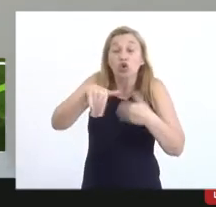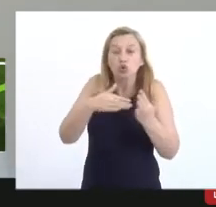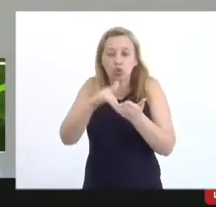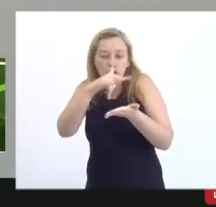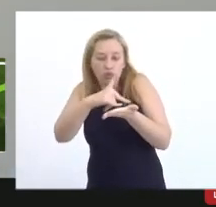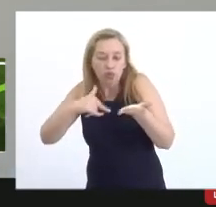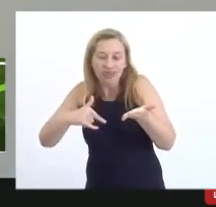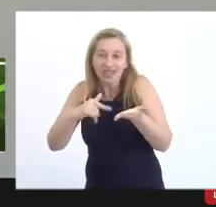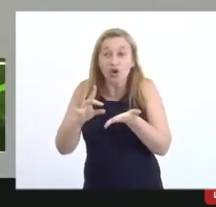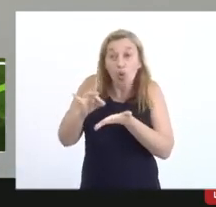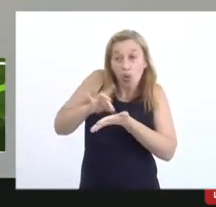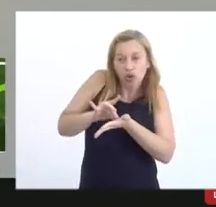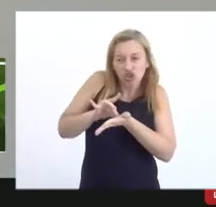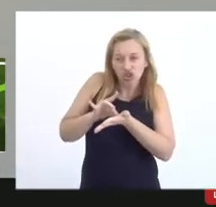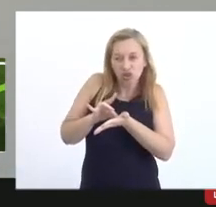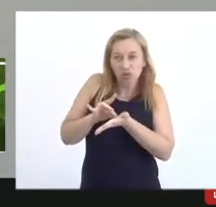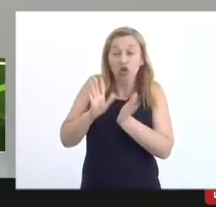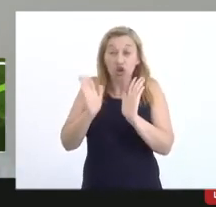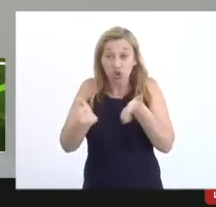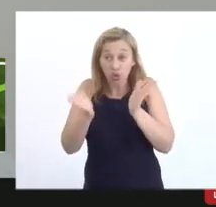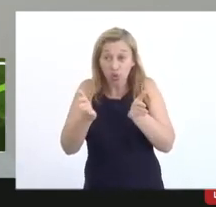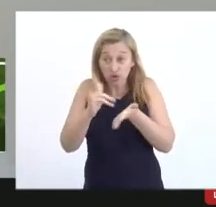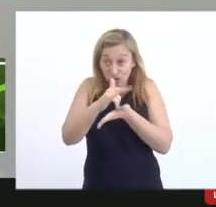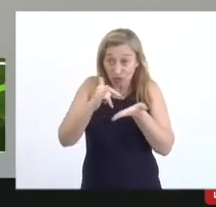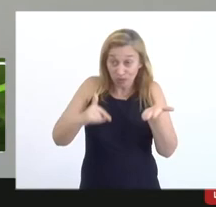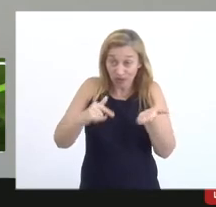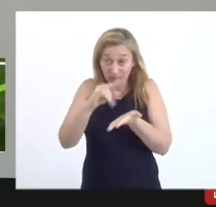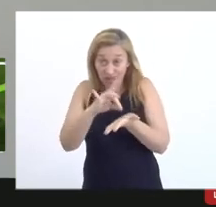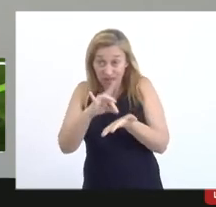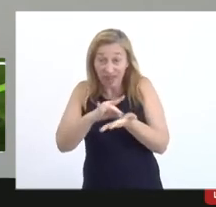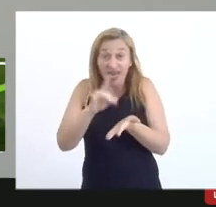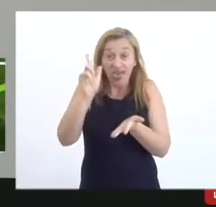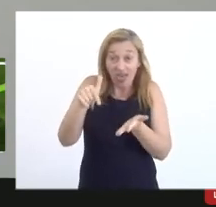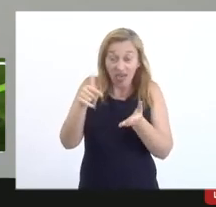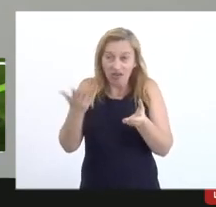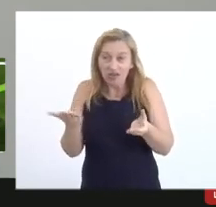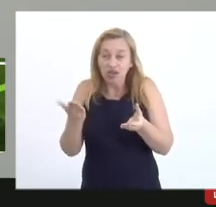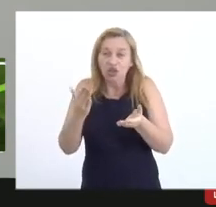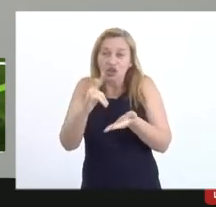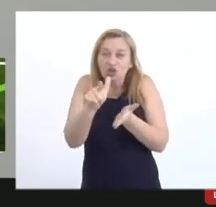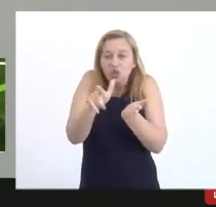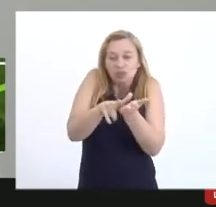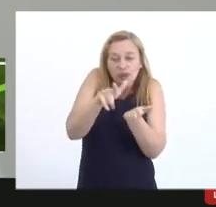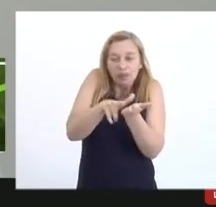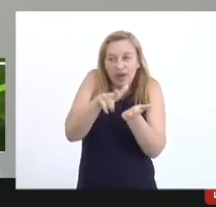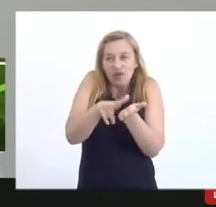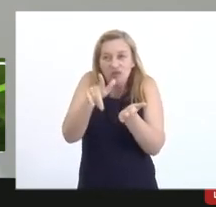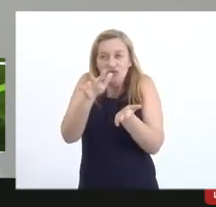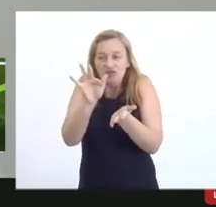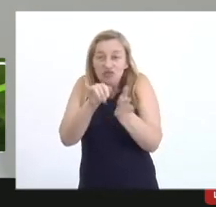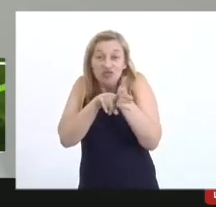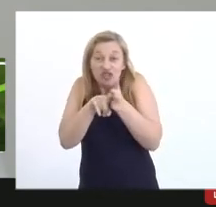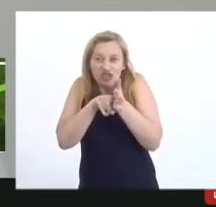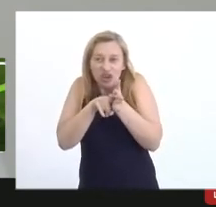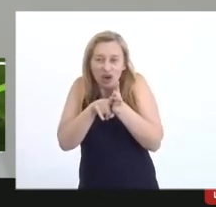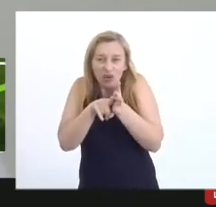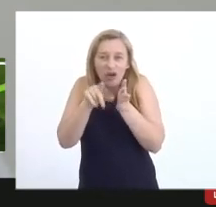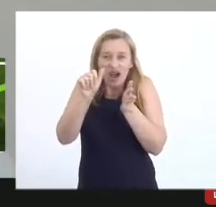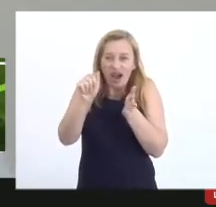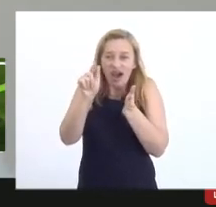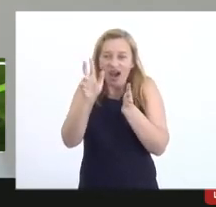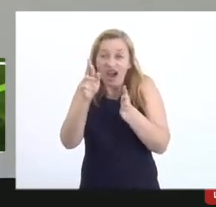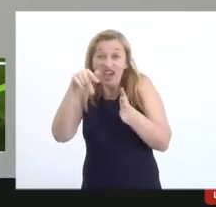original que hoje a documentação original é um arquivo XML de nota fiscal é um arquivo então bastaria